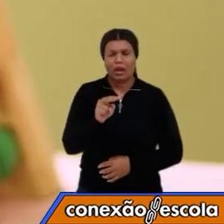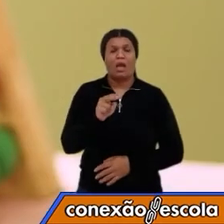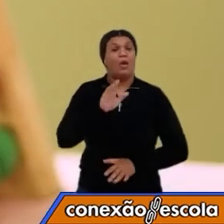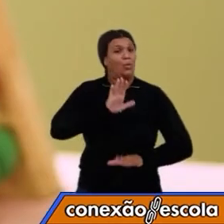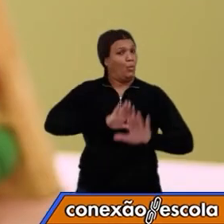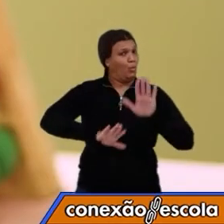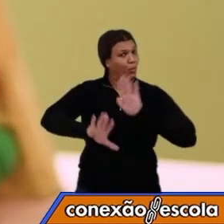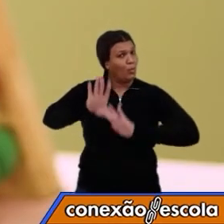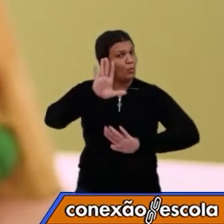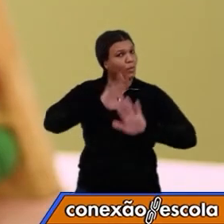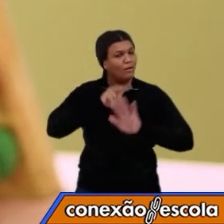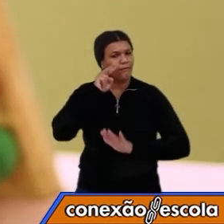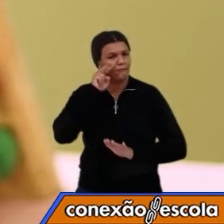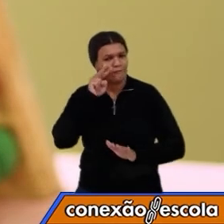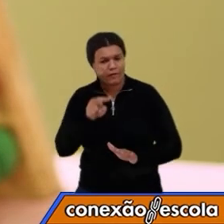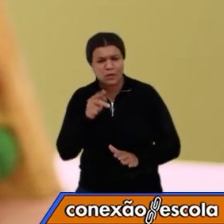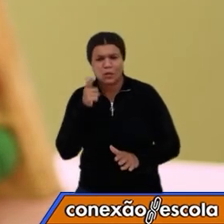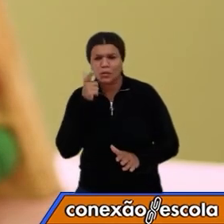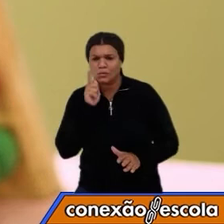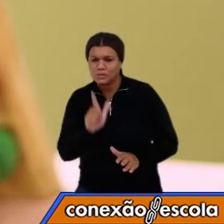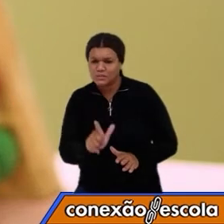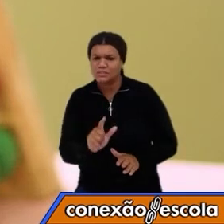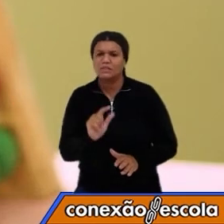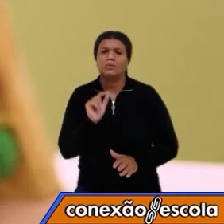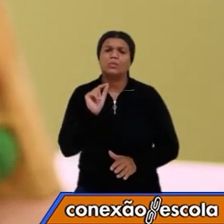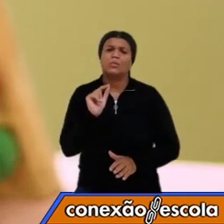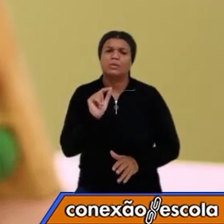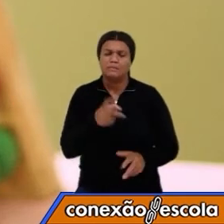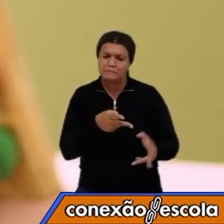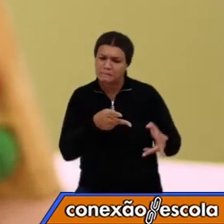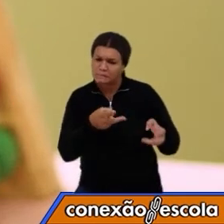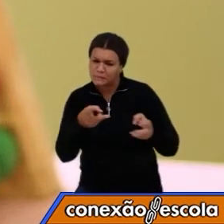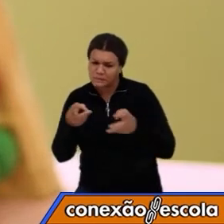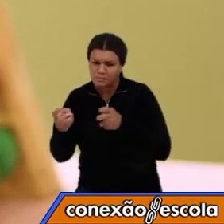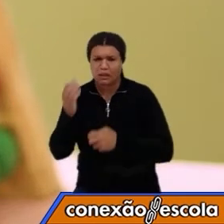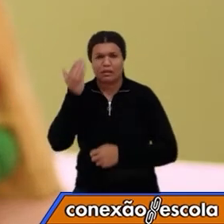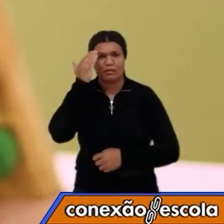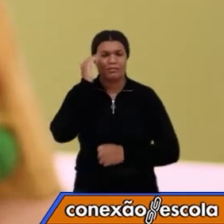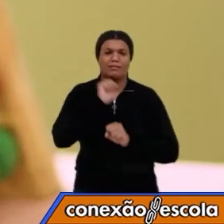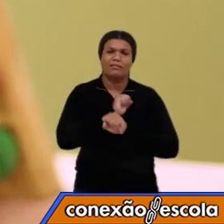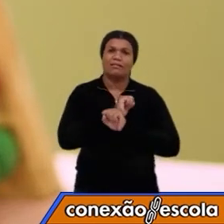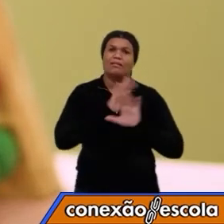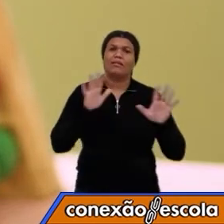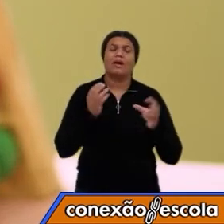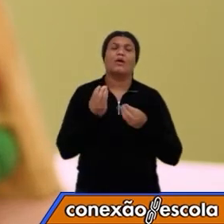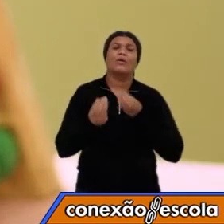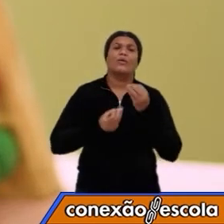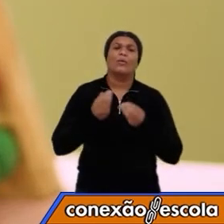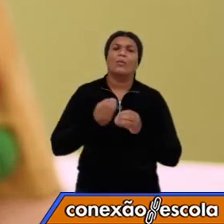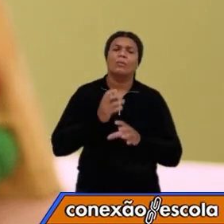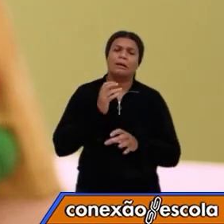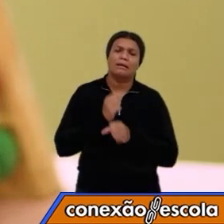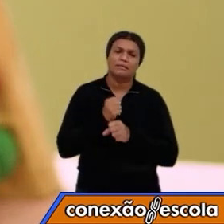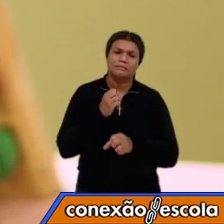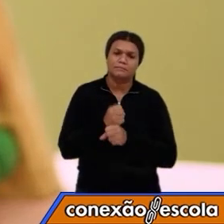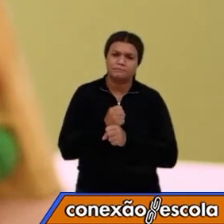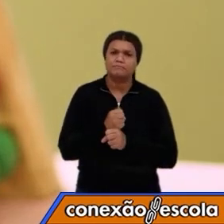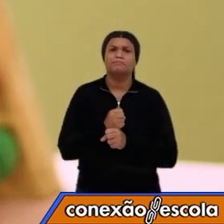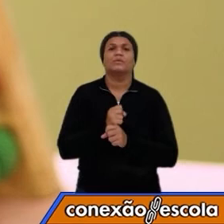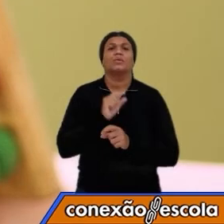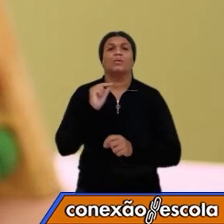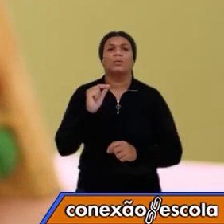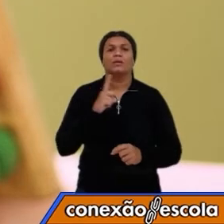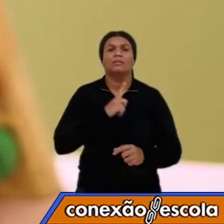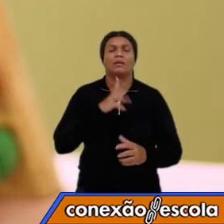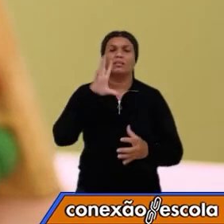para essa fatura, para que a gente possa então entender melhor como se calcula e o que está dito